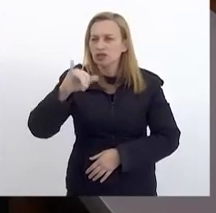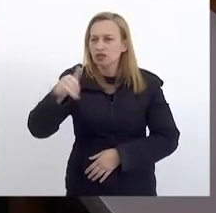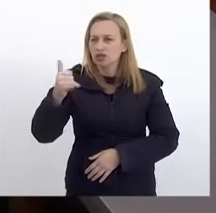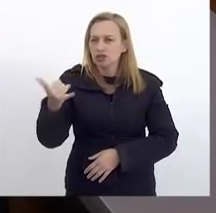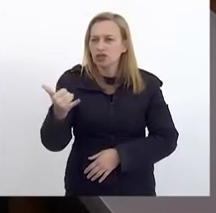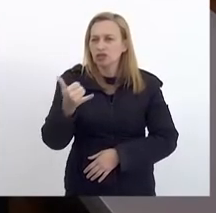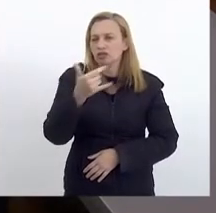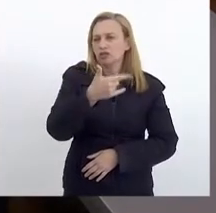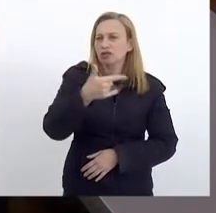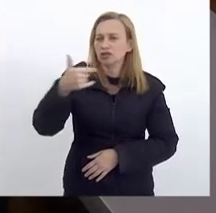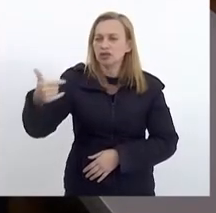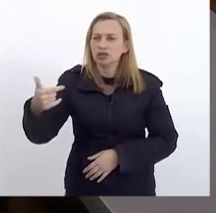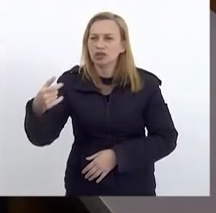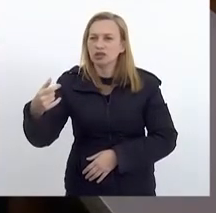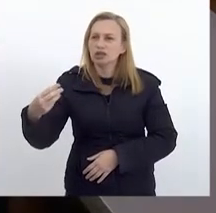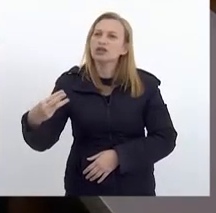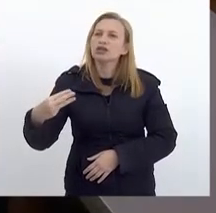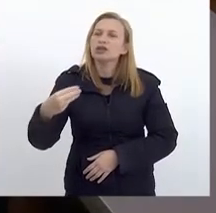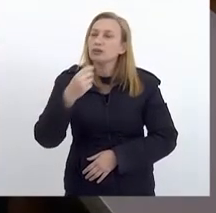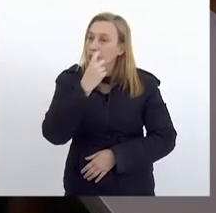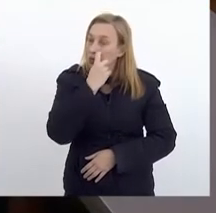Quero agradecer aos senhores deputados.